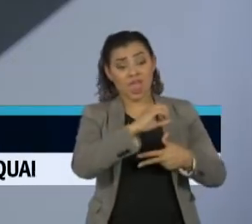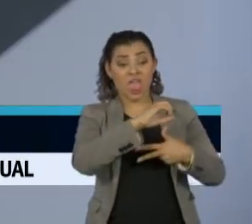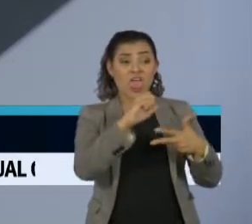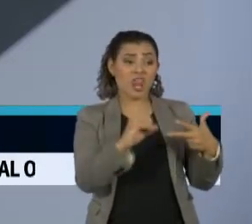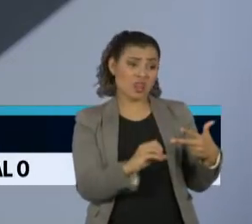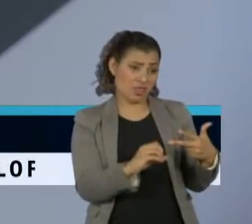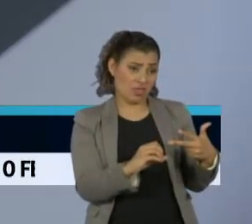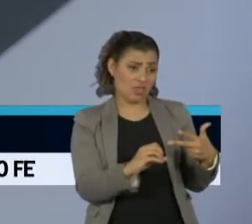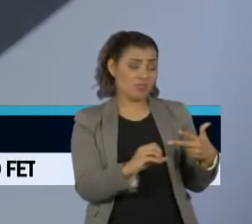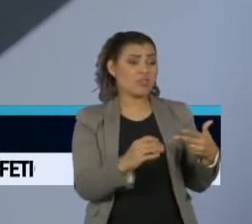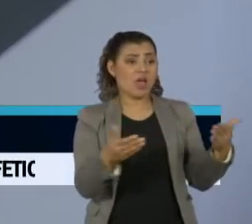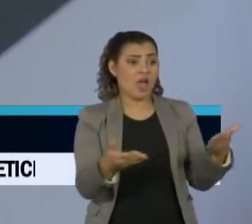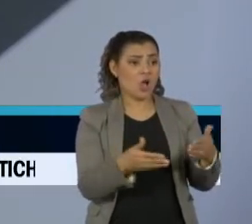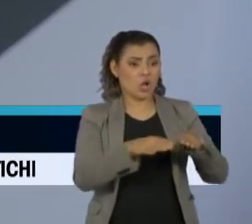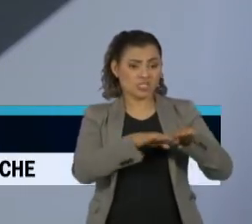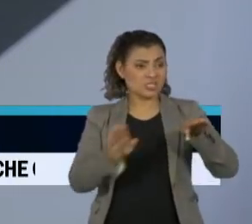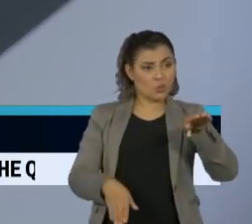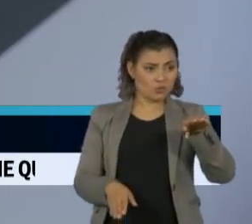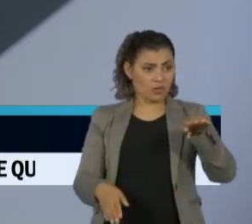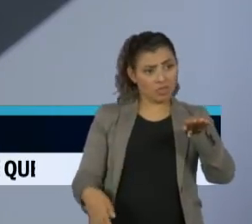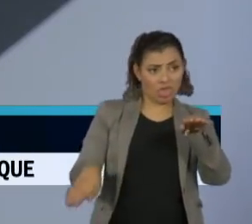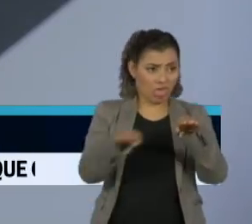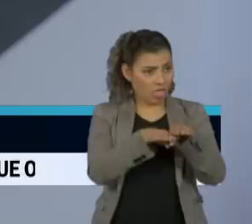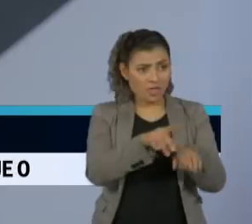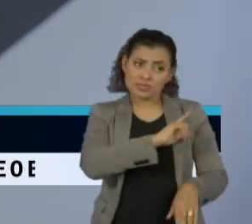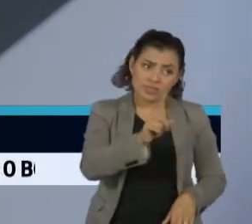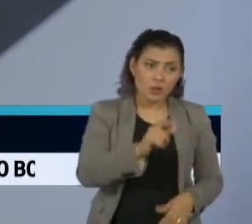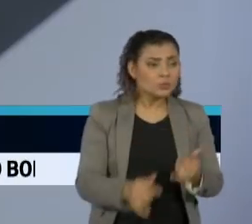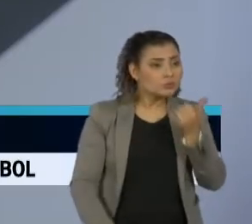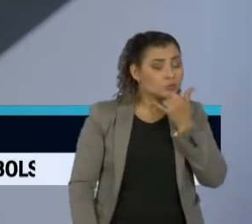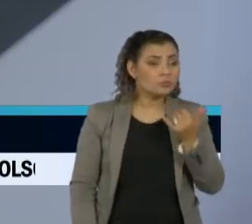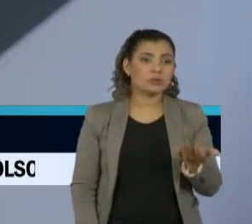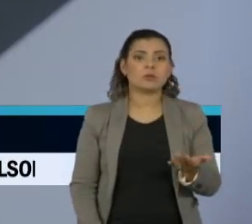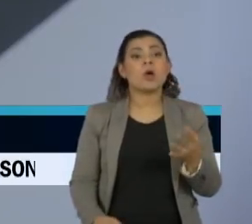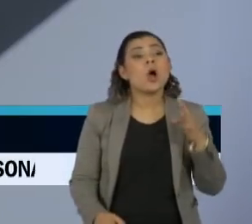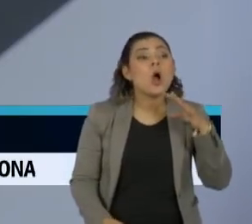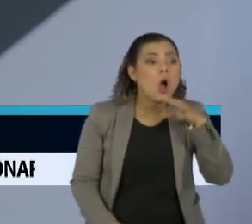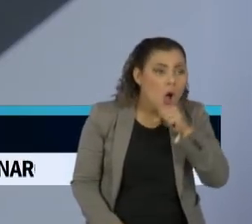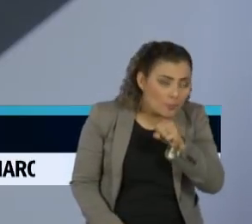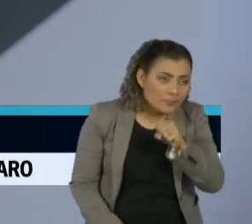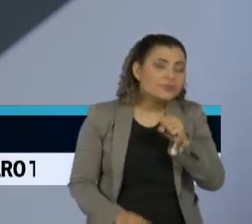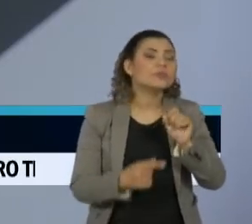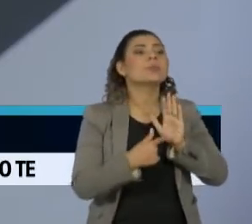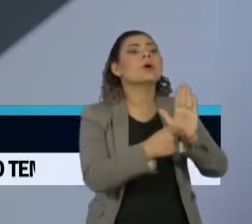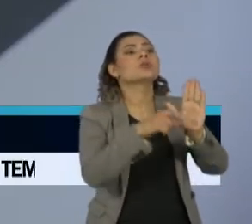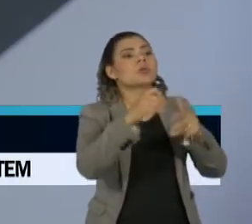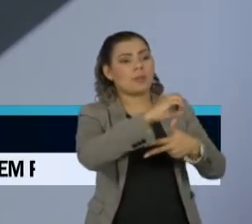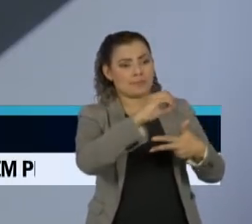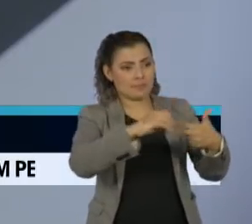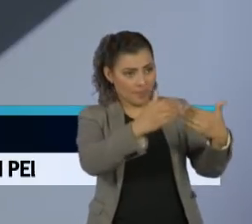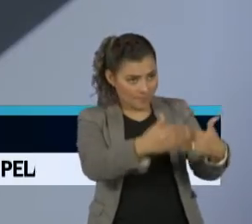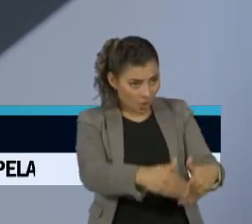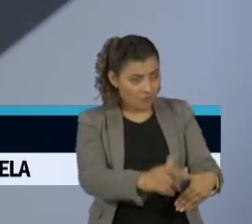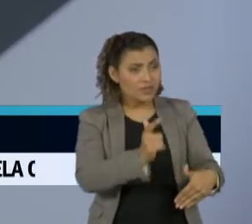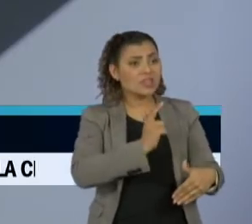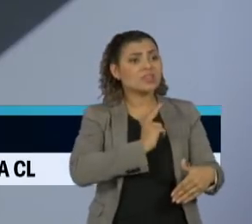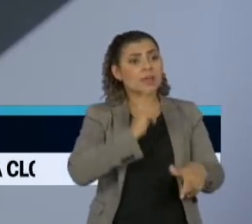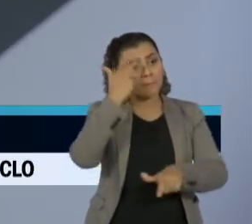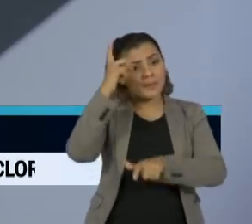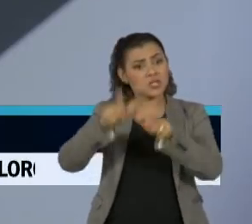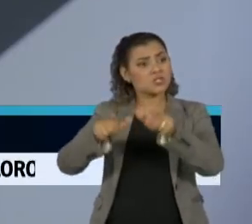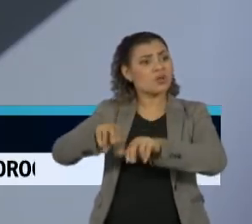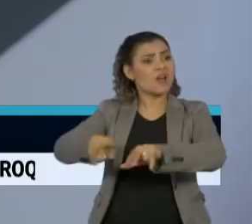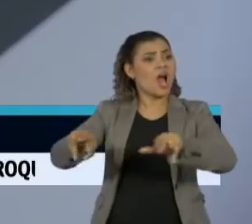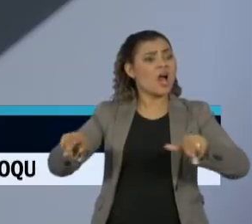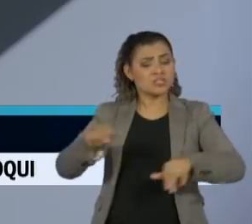foi feito para redução de desigualdade. Porque a argumentação óbvia é que, obviamente, você tem milhões de pessoas,